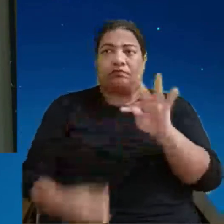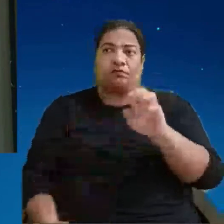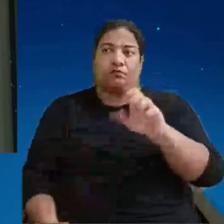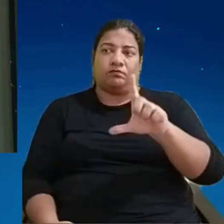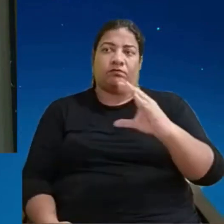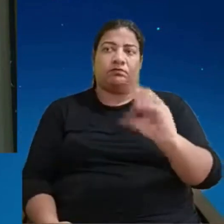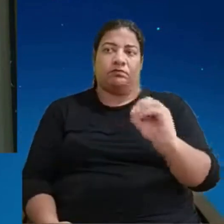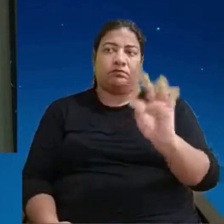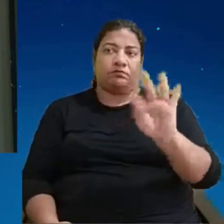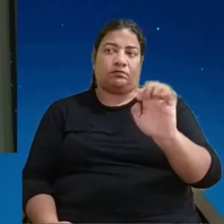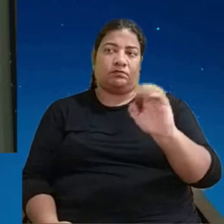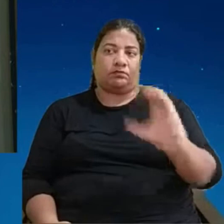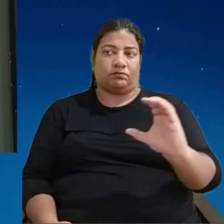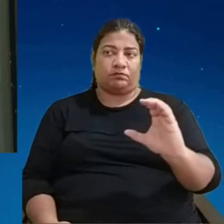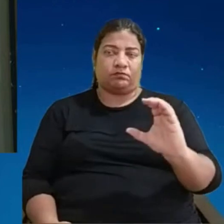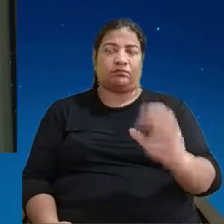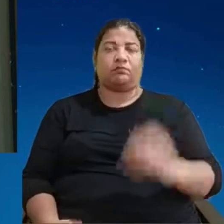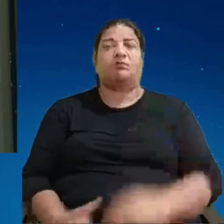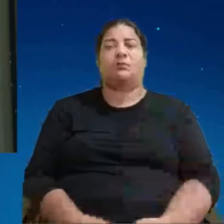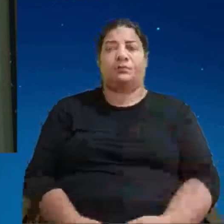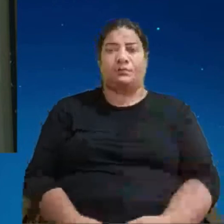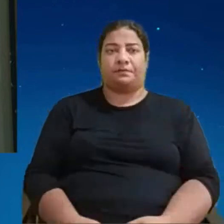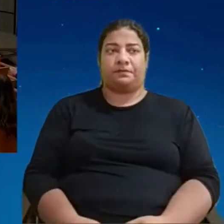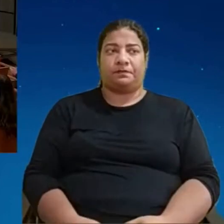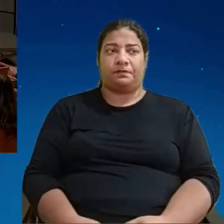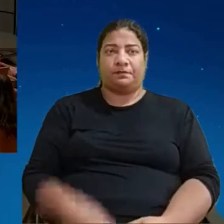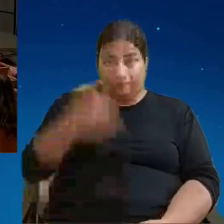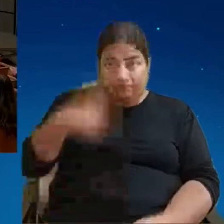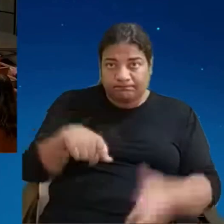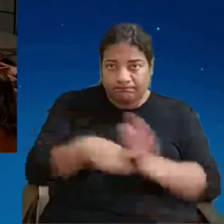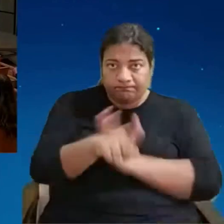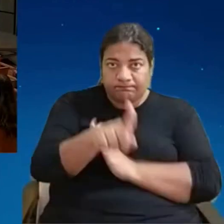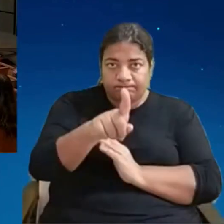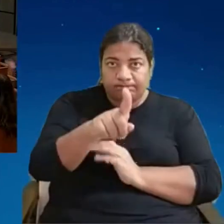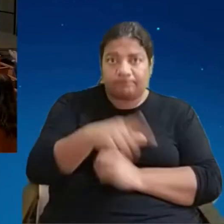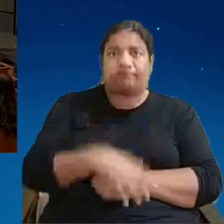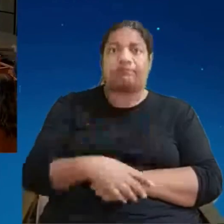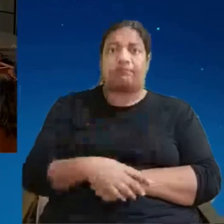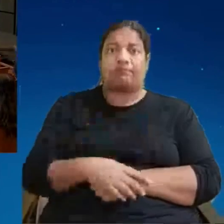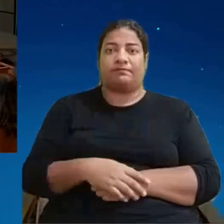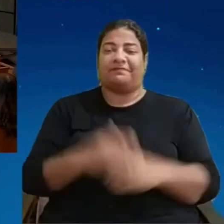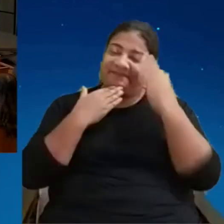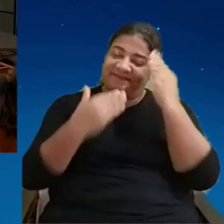bacana tem mais? tá bom obrigado a todos valeu